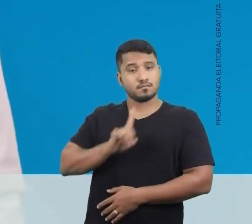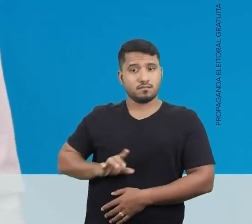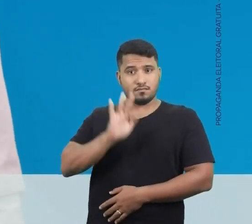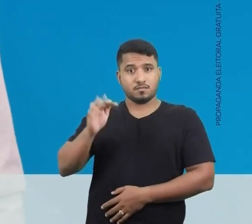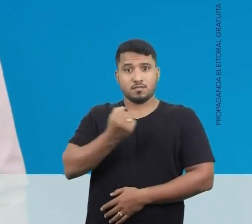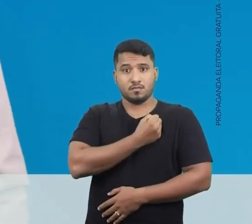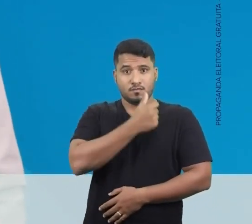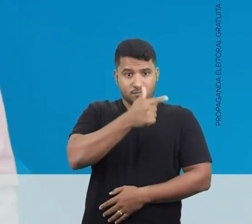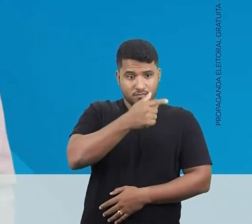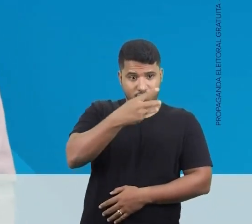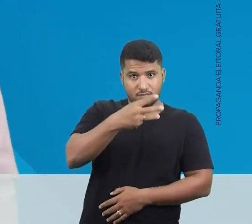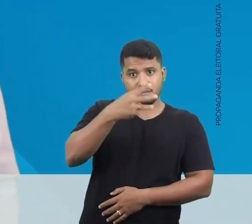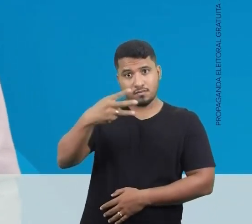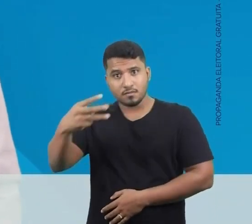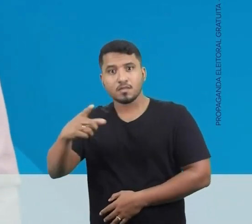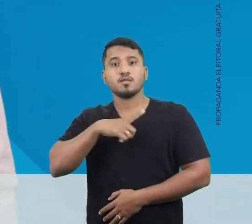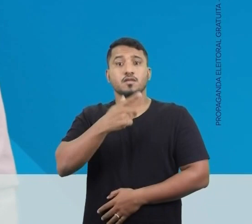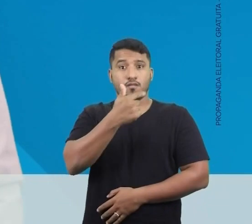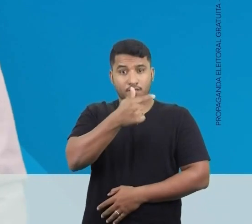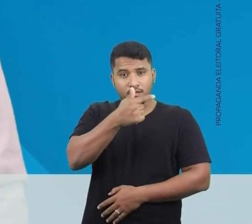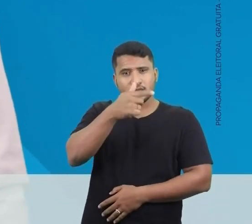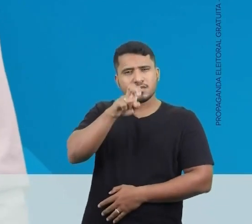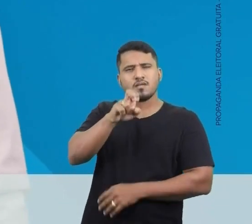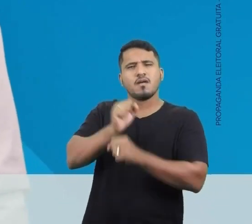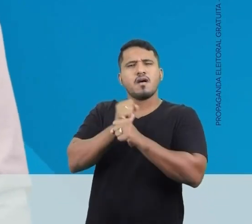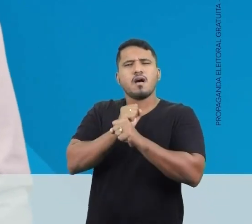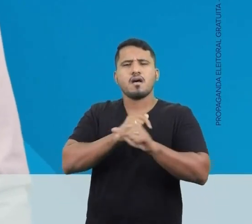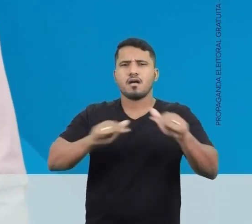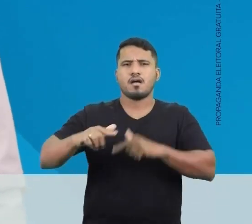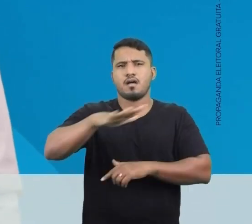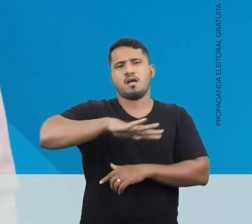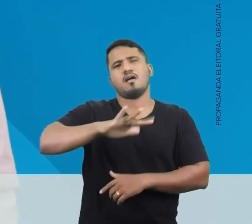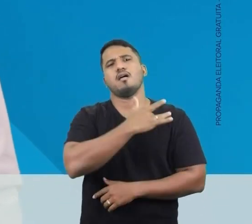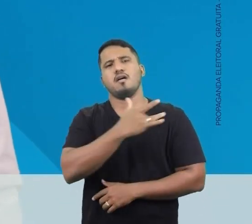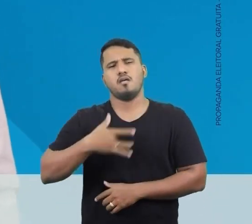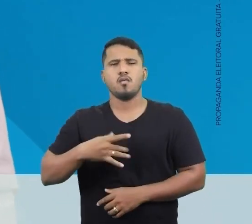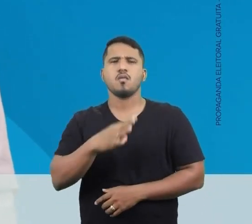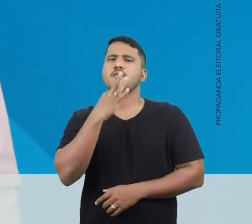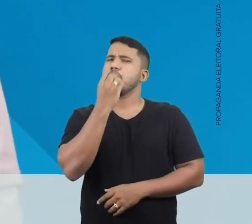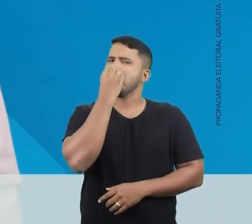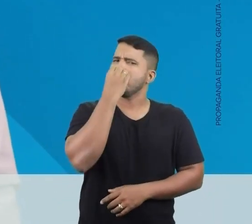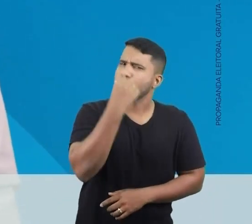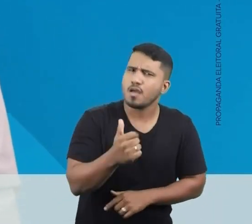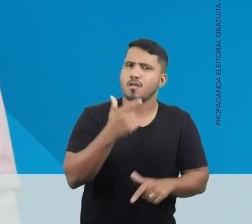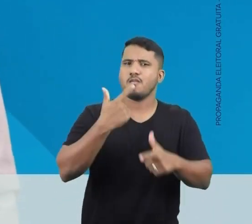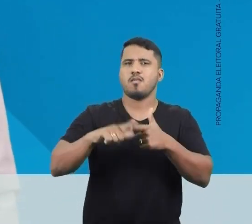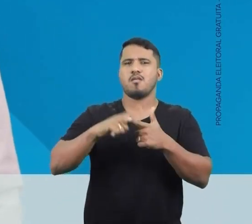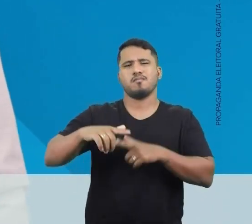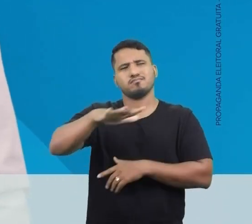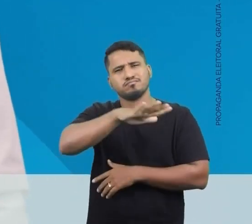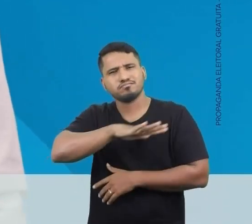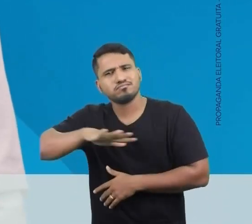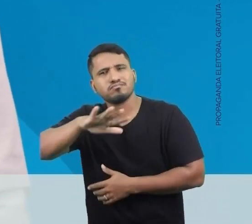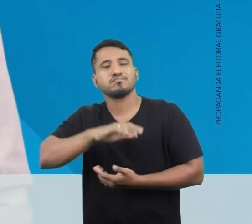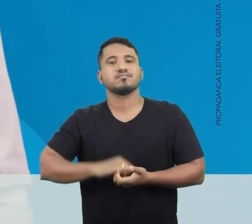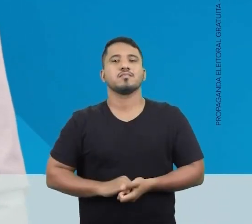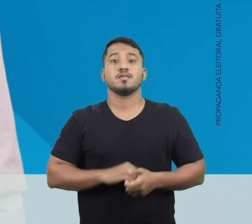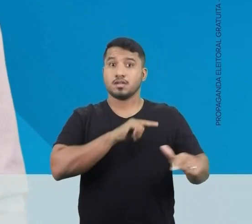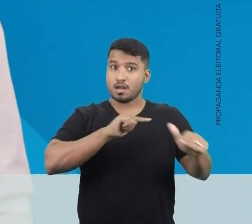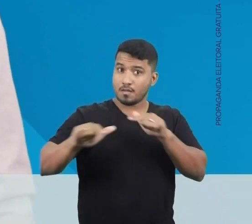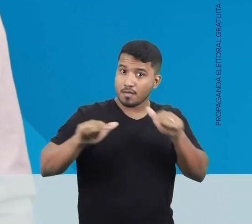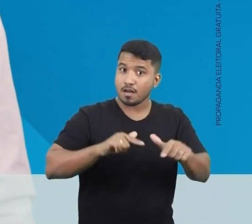Número 2333. Tenho 25 anos dedicado à saúde. Conheço bem os problemas do setor.